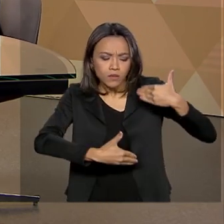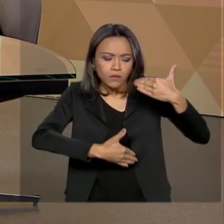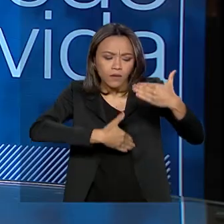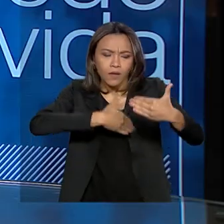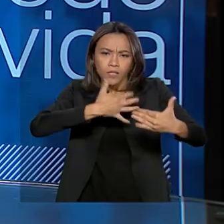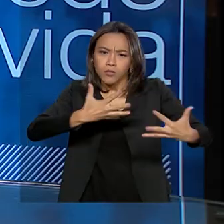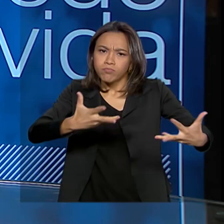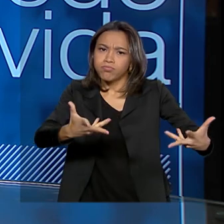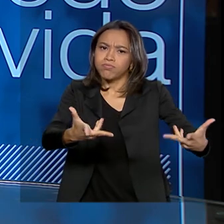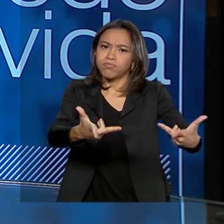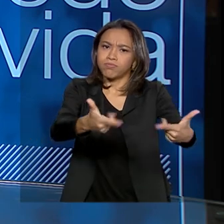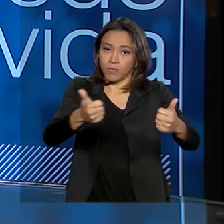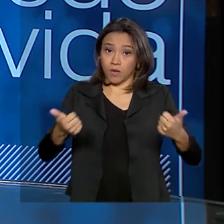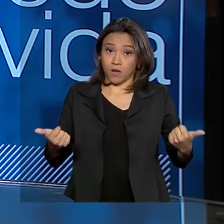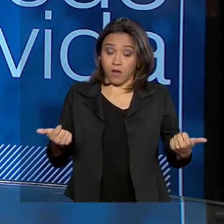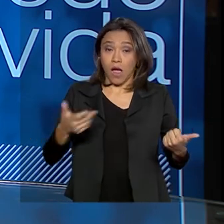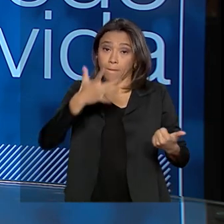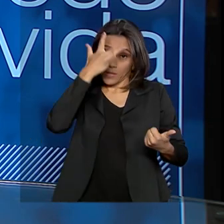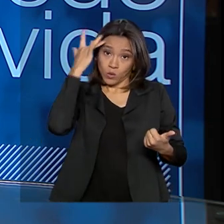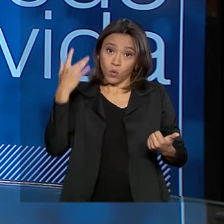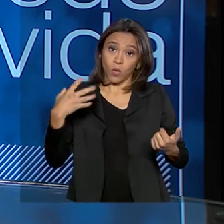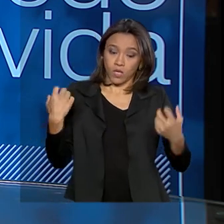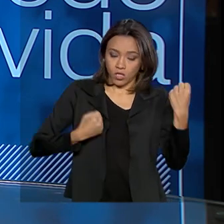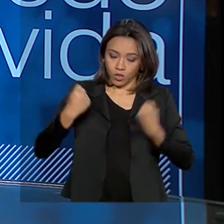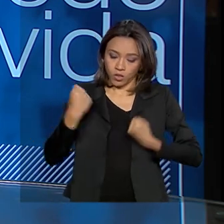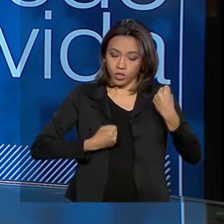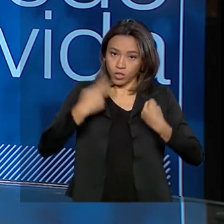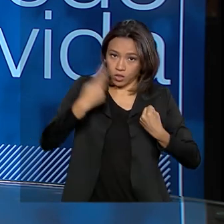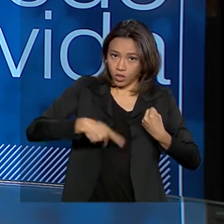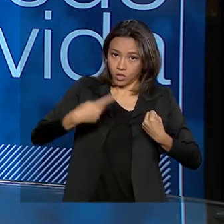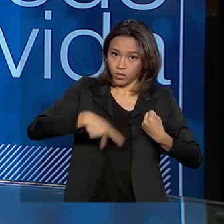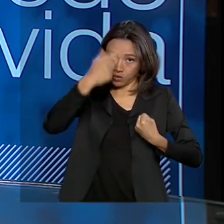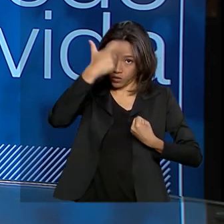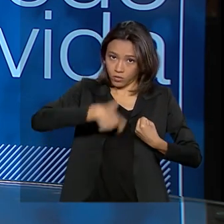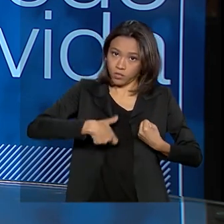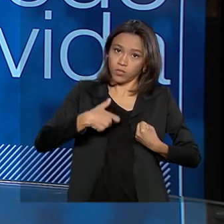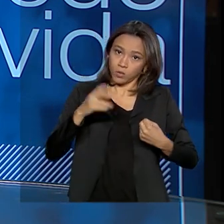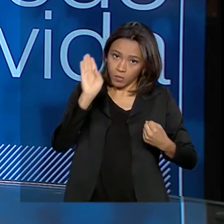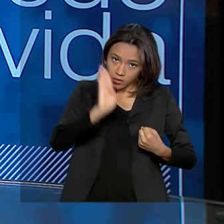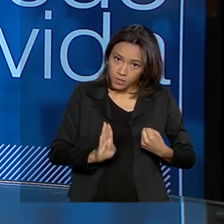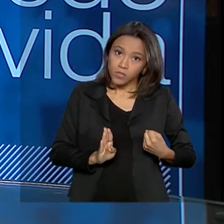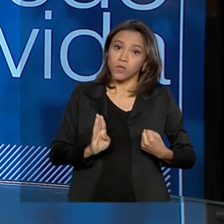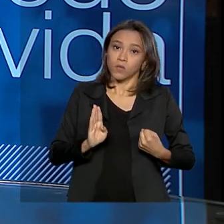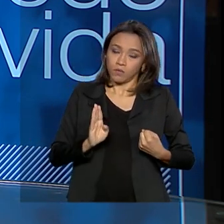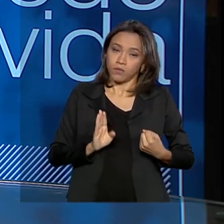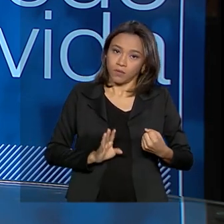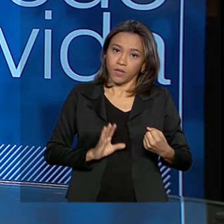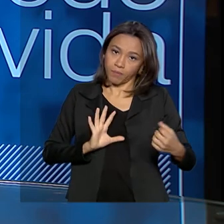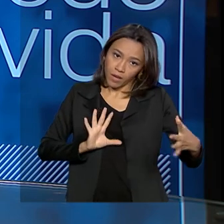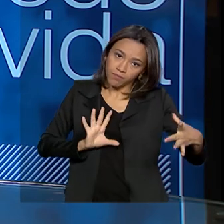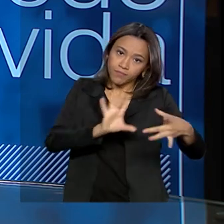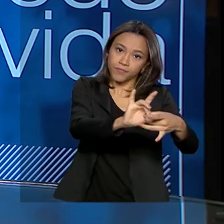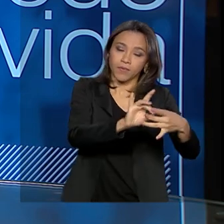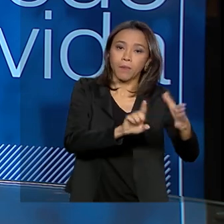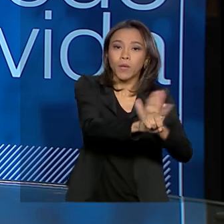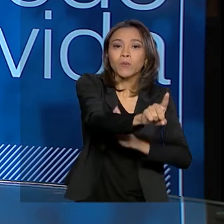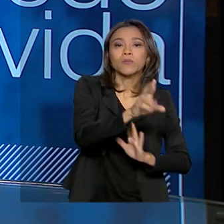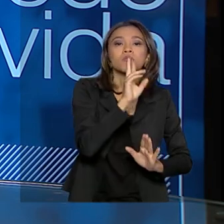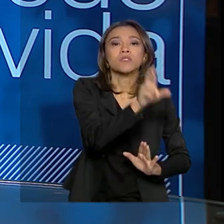O motorista brasileiro, e eu me permitiria alongar um pouco a pergunta do Francisco, eu acho que todo